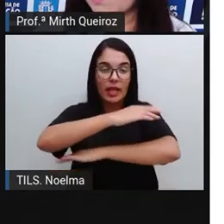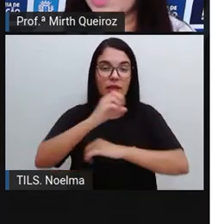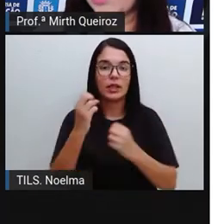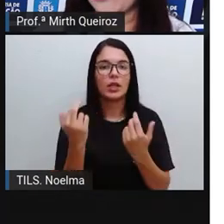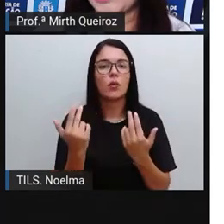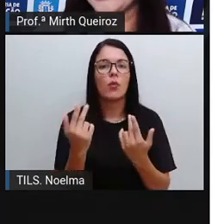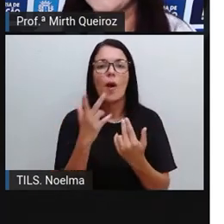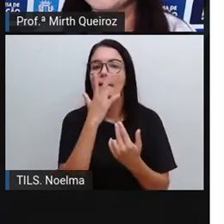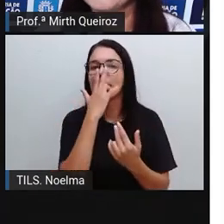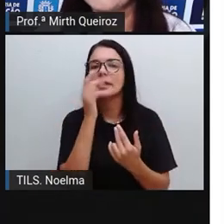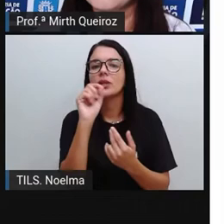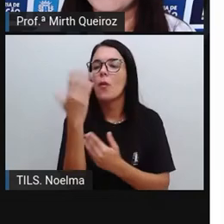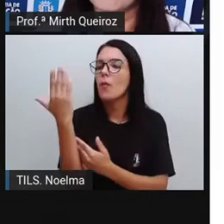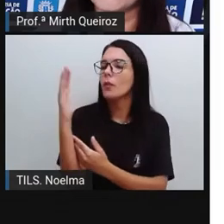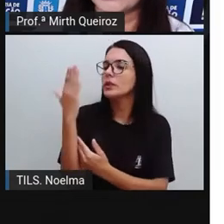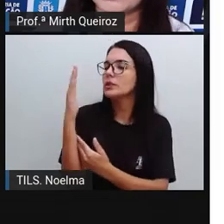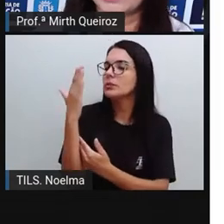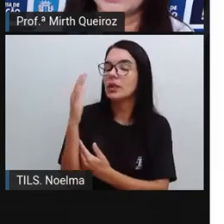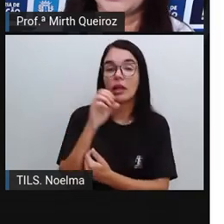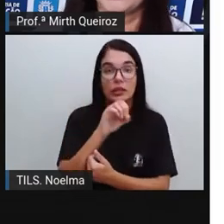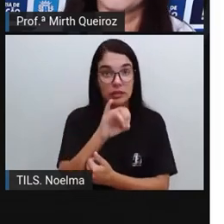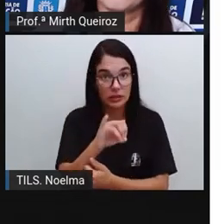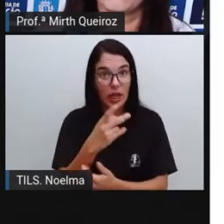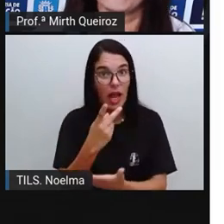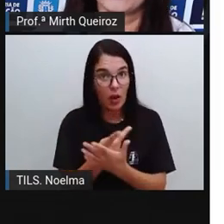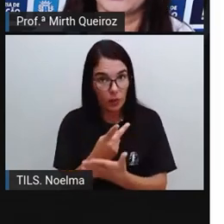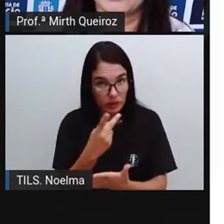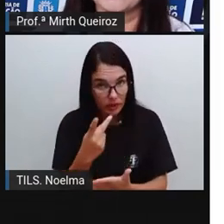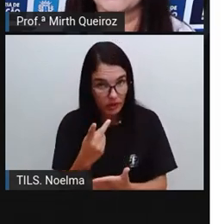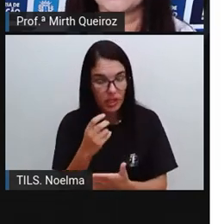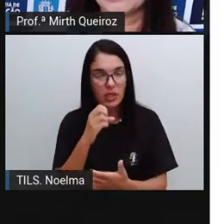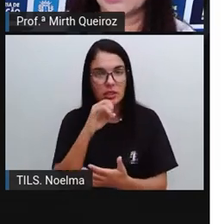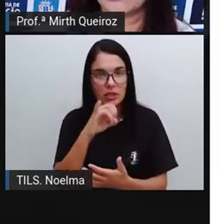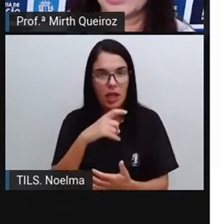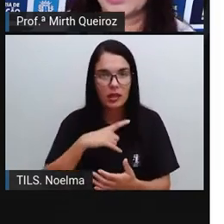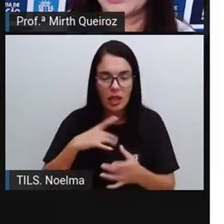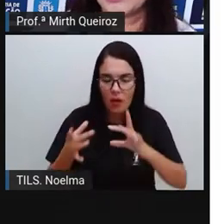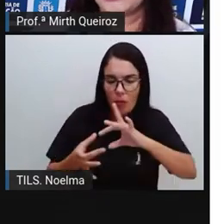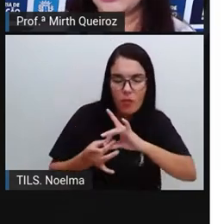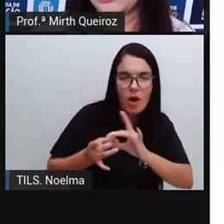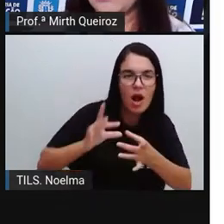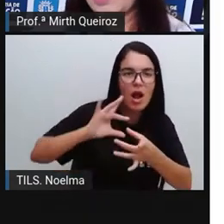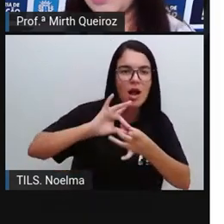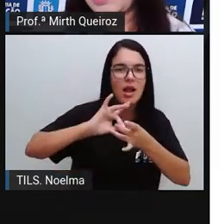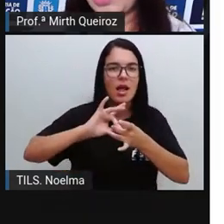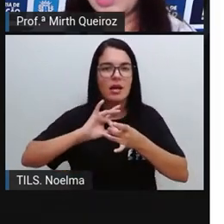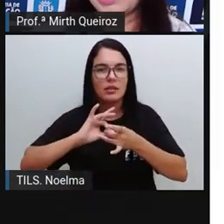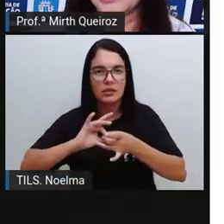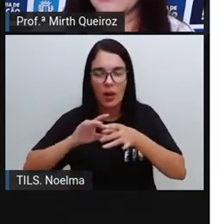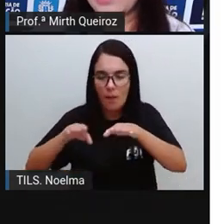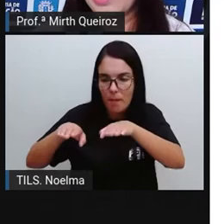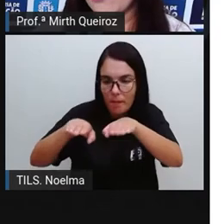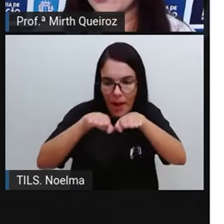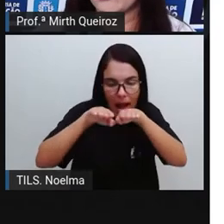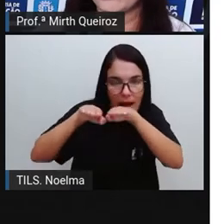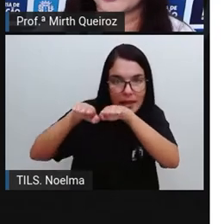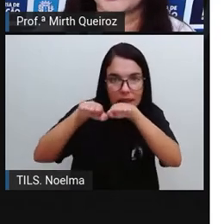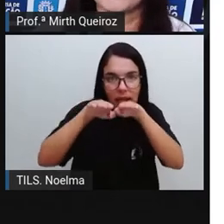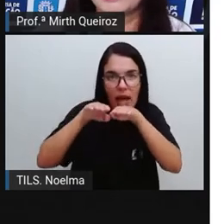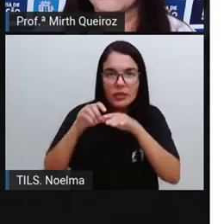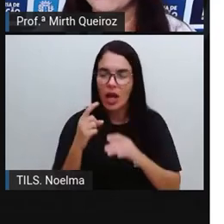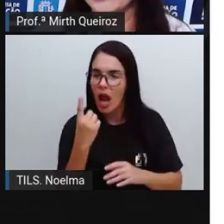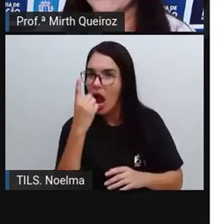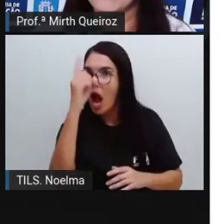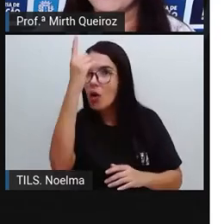um espelho. Se isso acontecer, se houver relação de paridade em relação à altura,